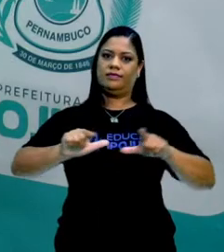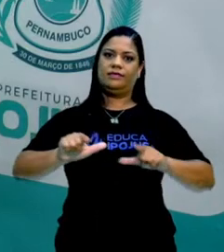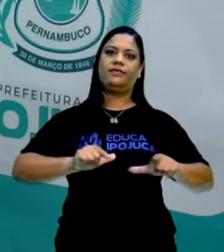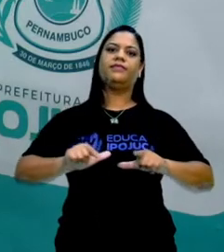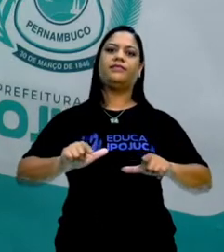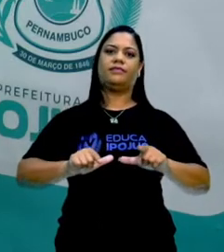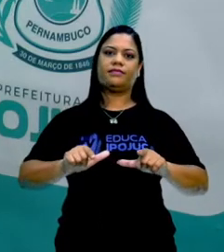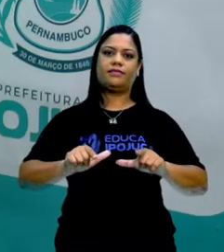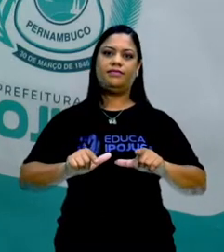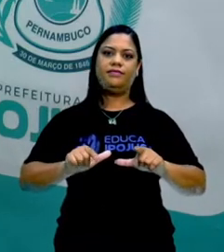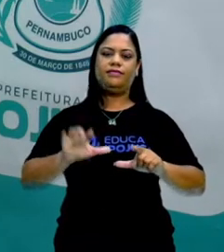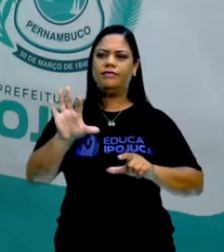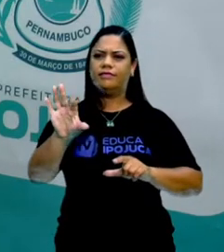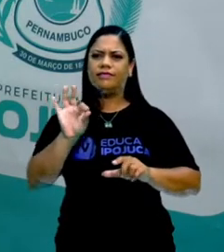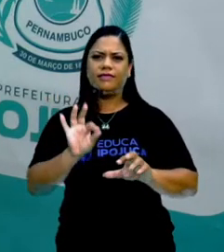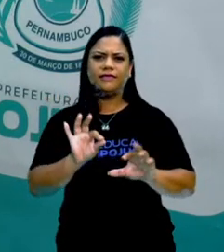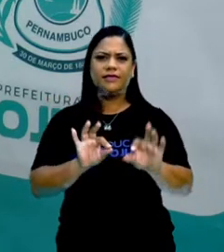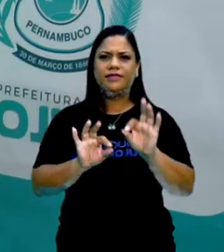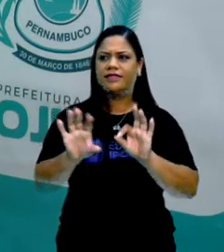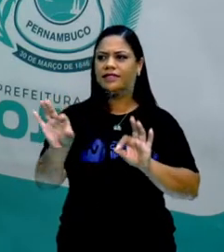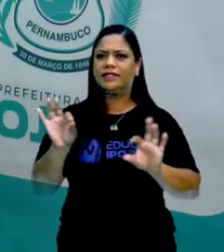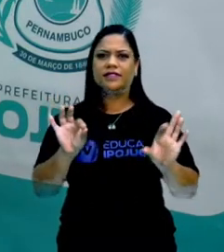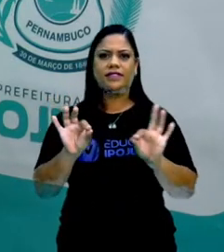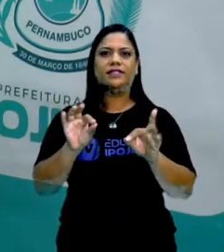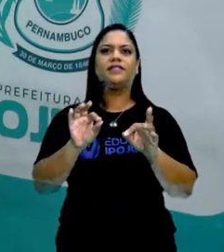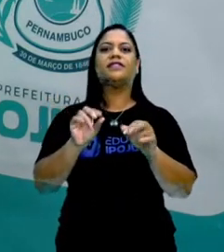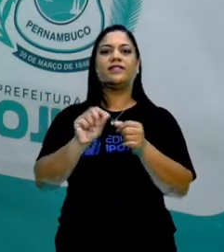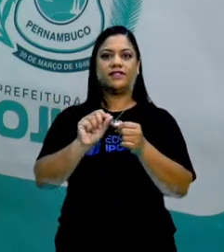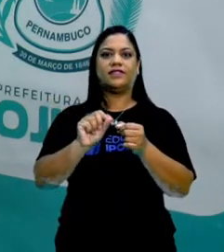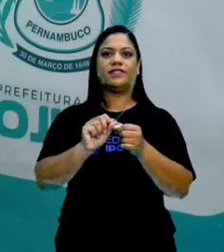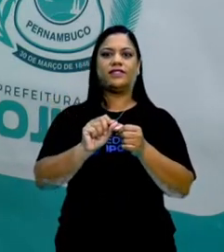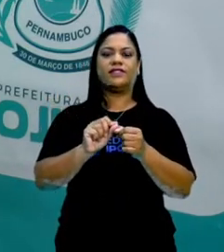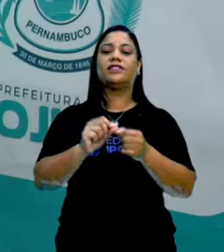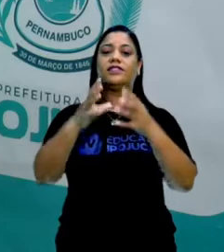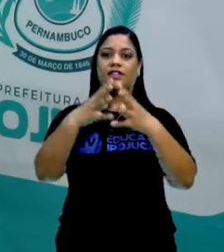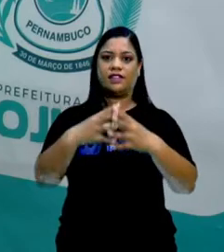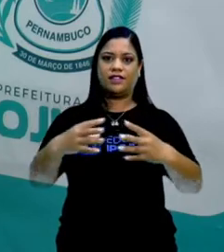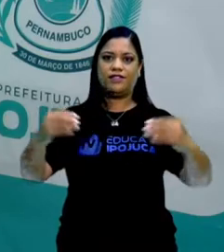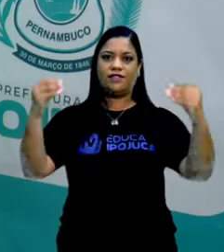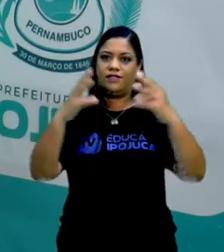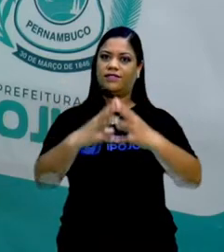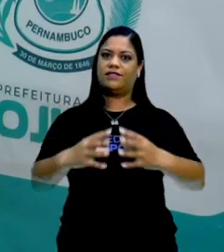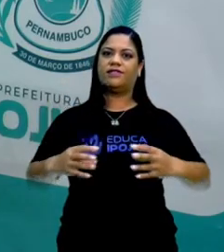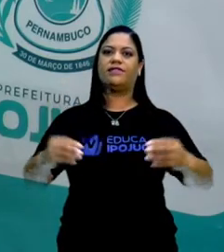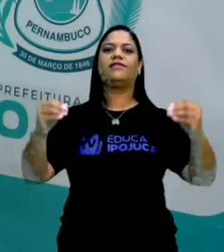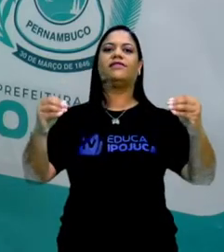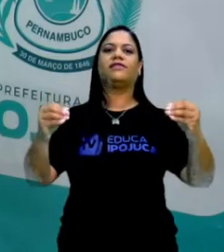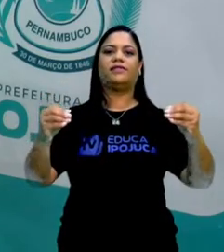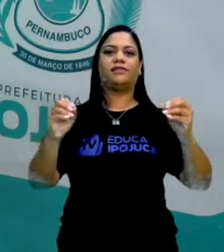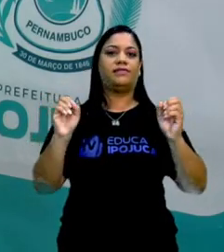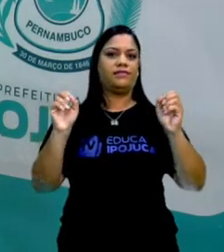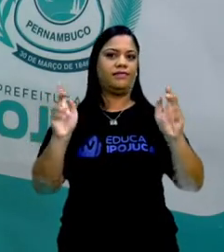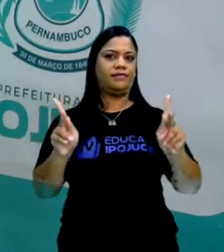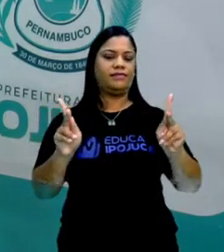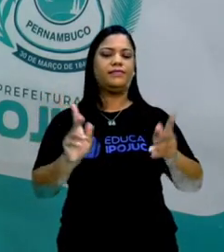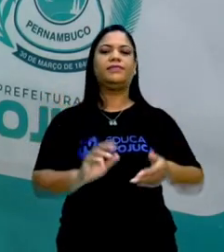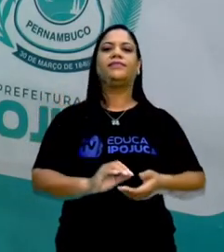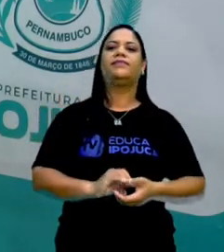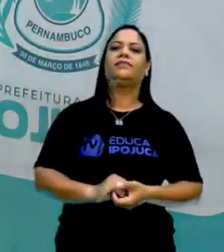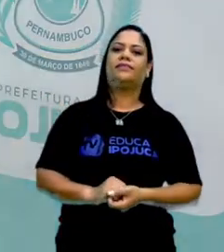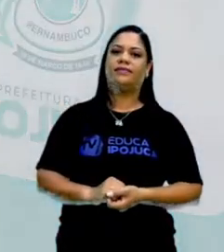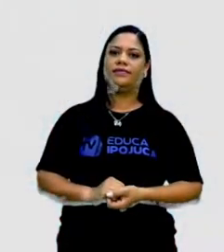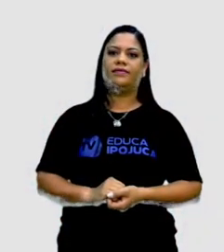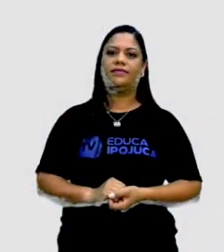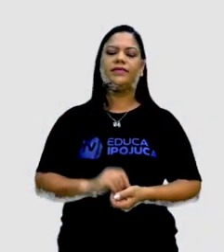essa seleção que eu faço, eu chamo de curadoria. Ok, pessoal? Então,